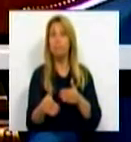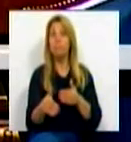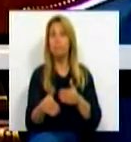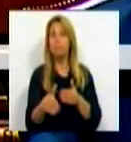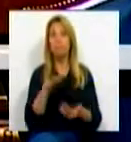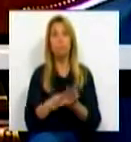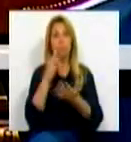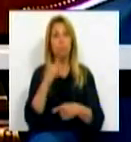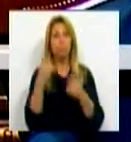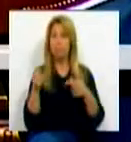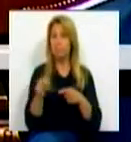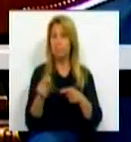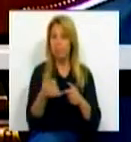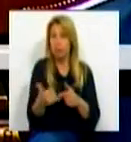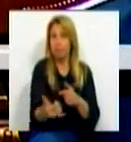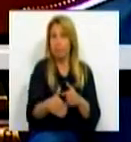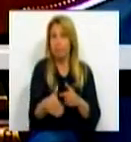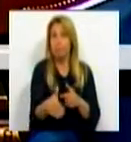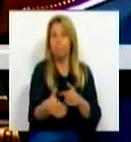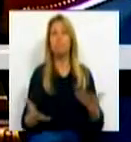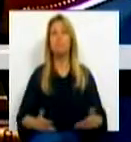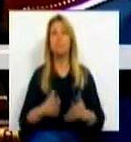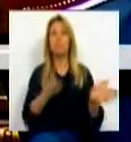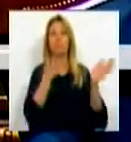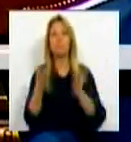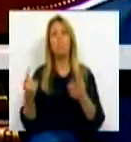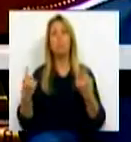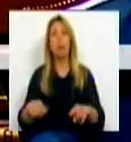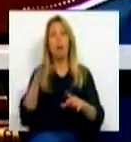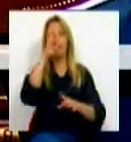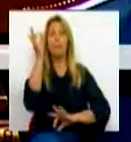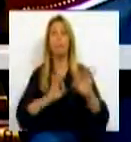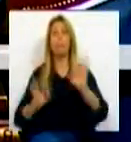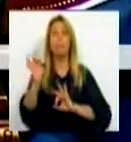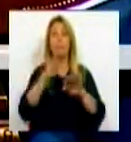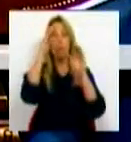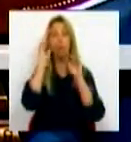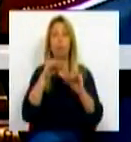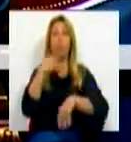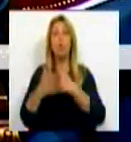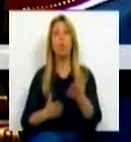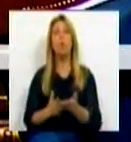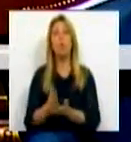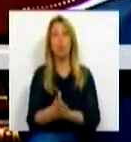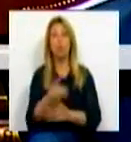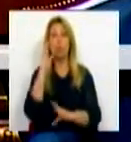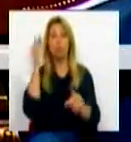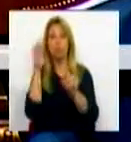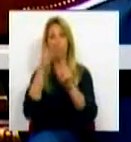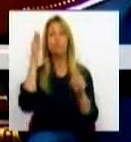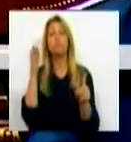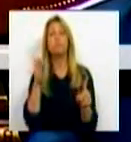nos seguem. Por outro lado, há uma preparação da formação contínua, com um foco especialista,